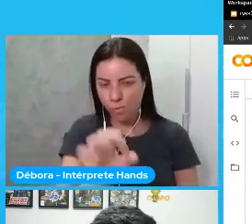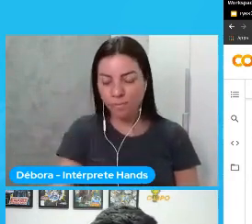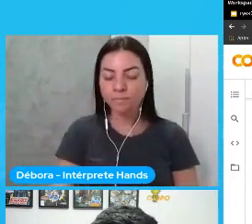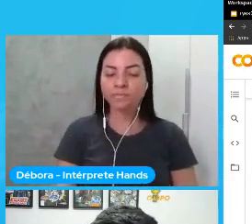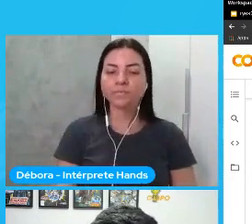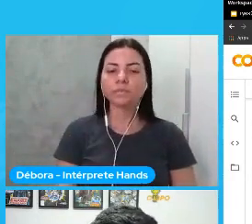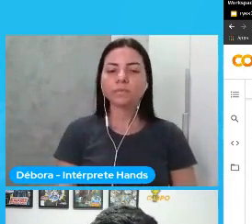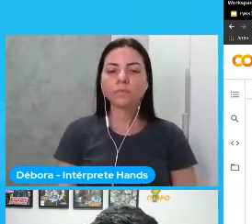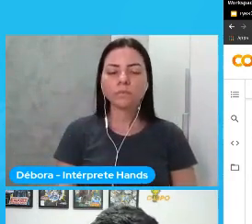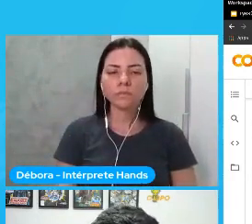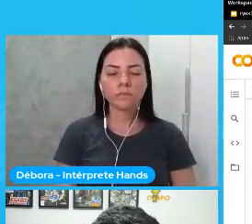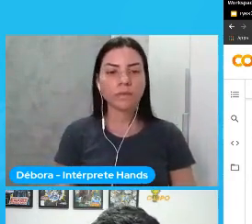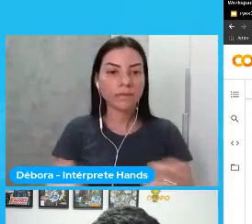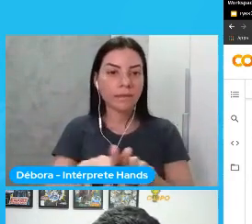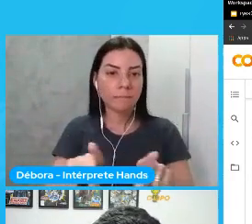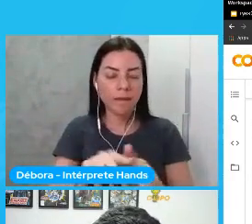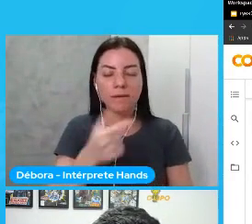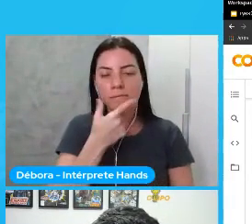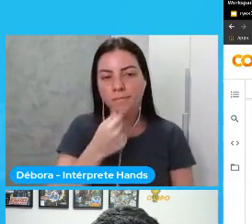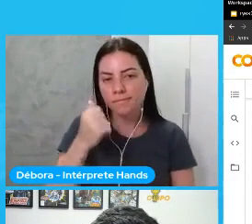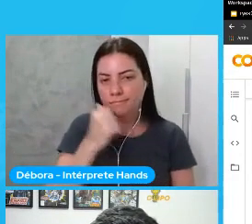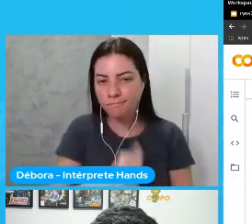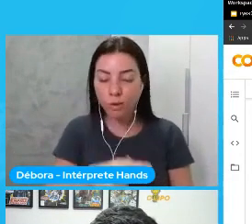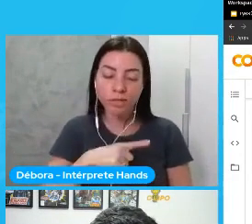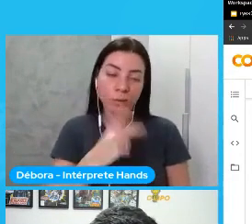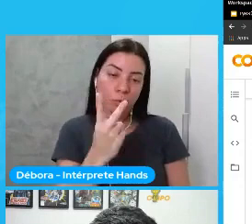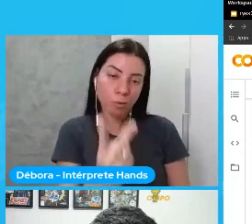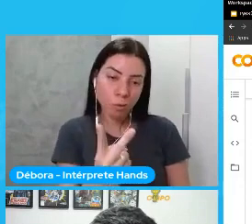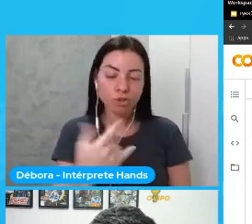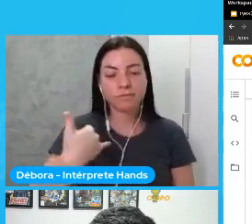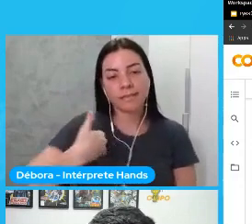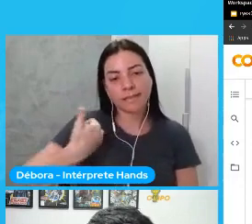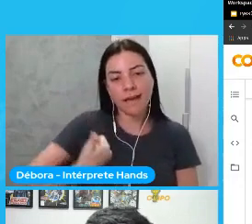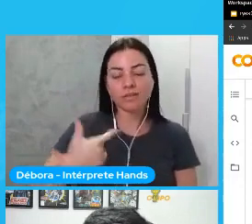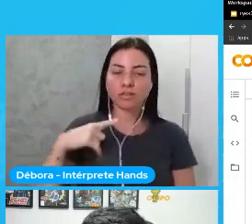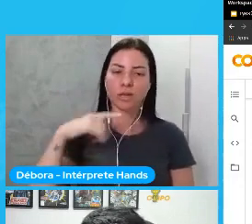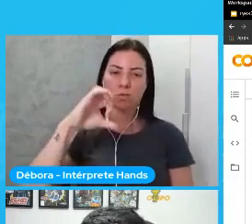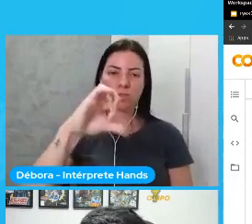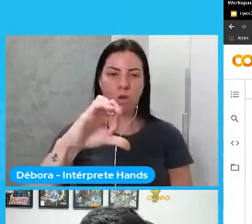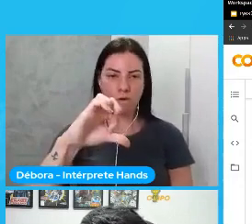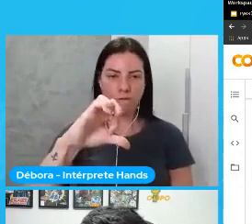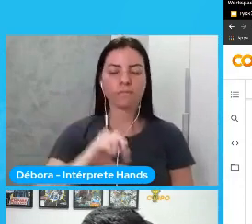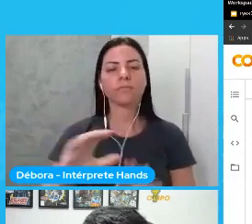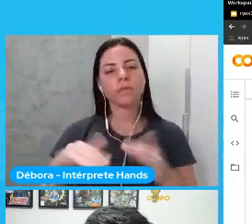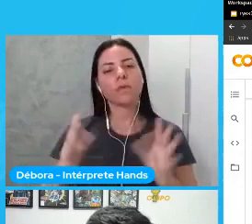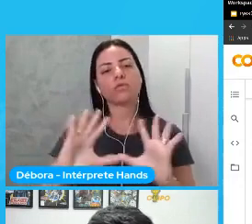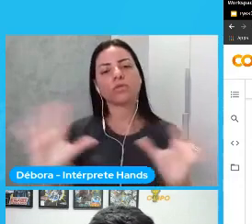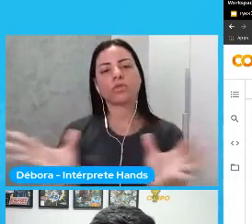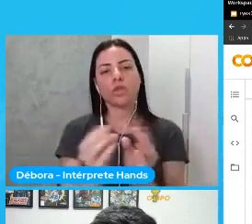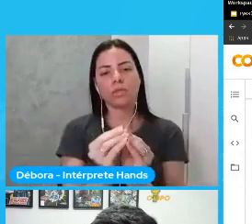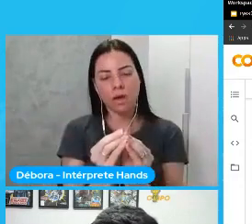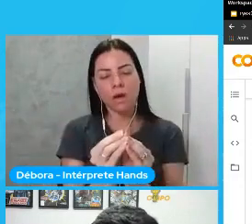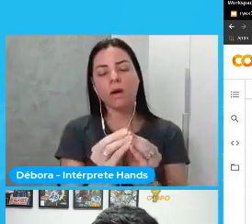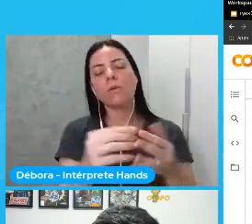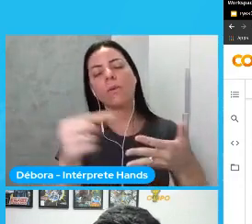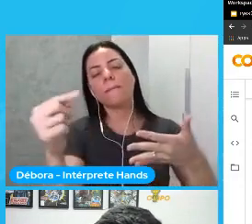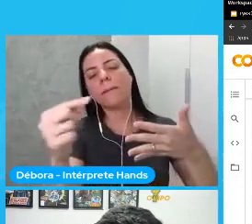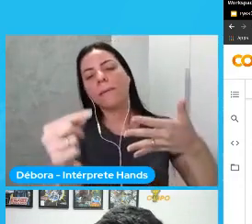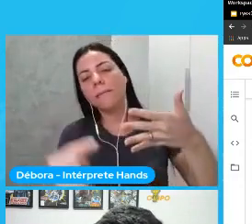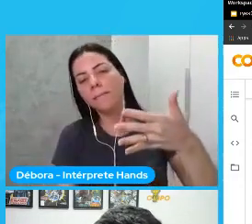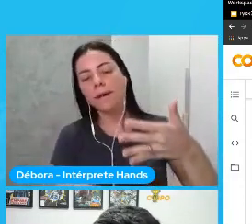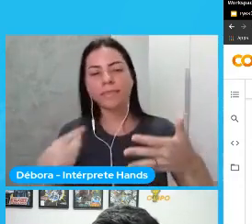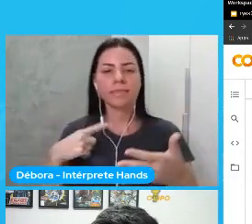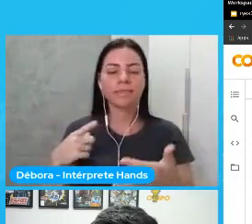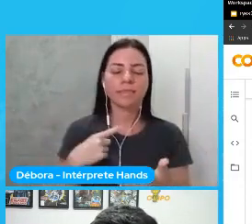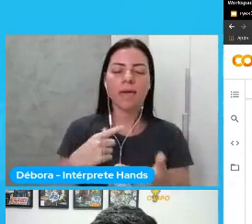para sexo eu tenho dois para idade eu tenho nove então minha rede na verdade ela tem como entrada a imagem de